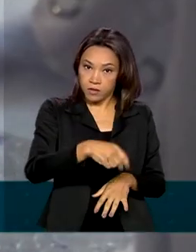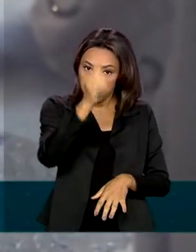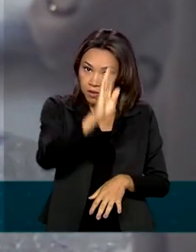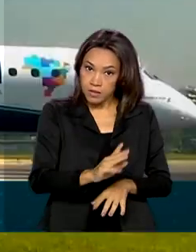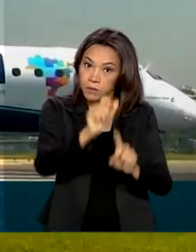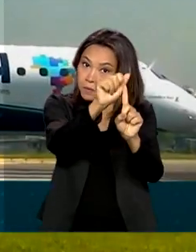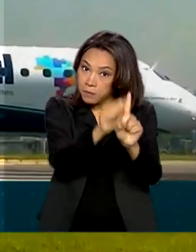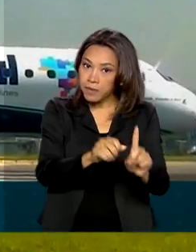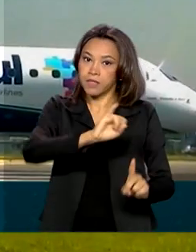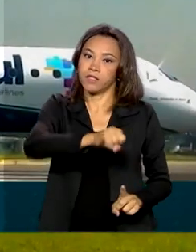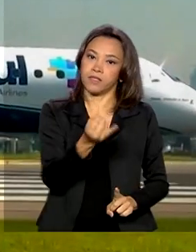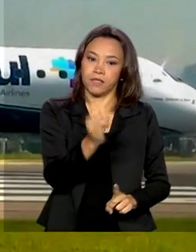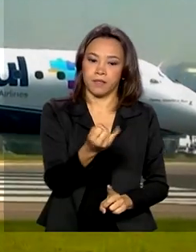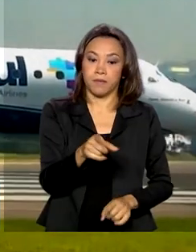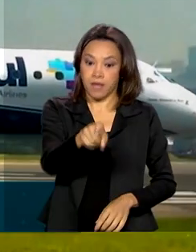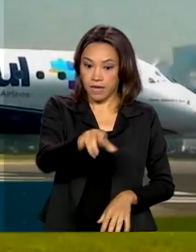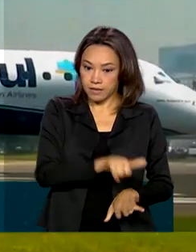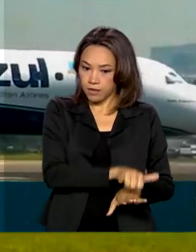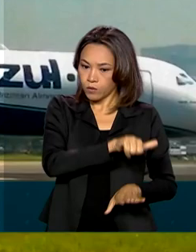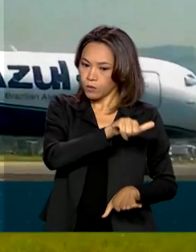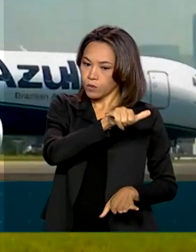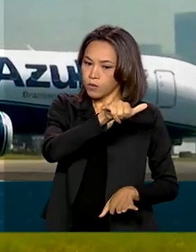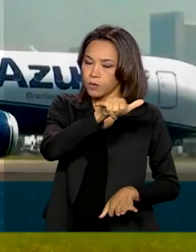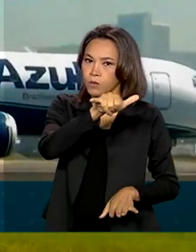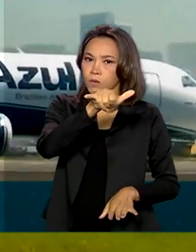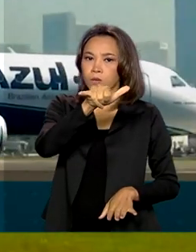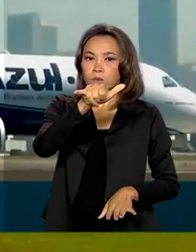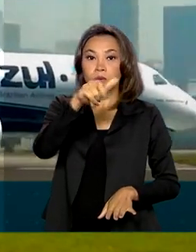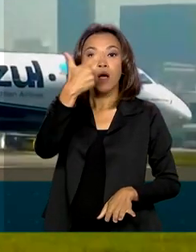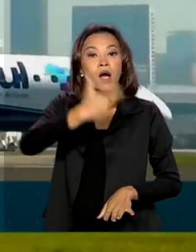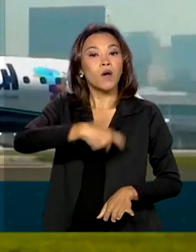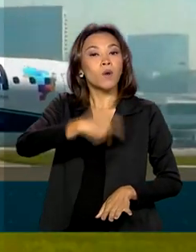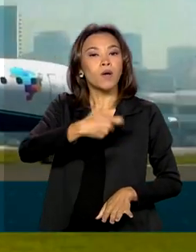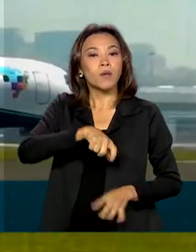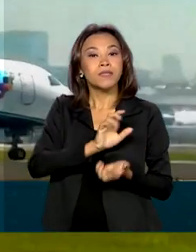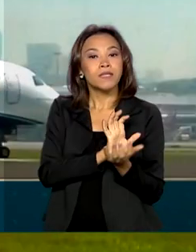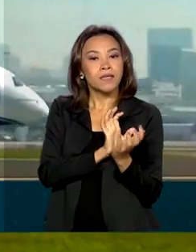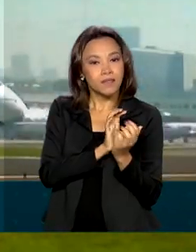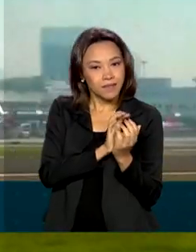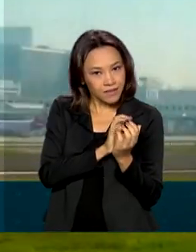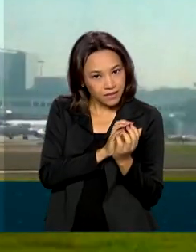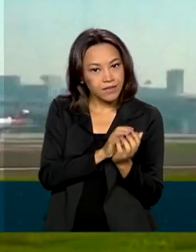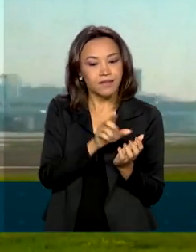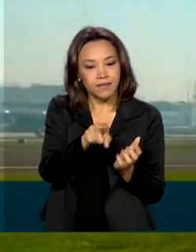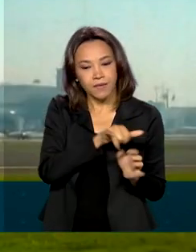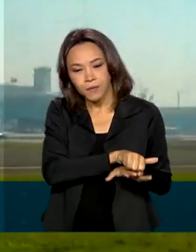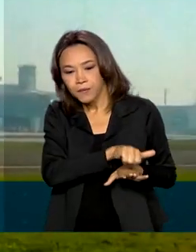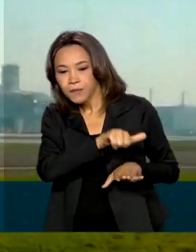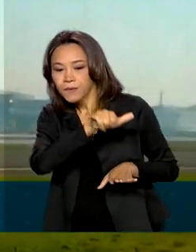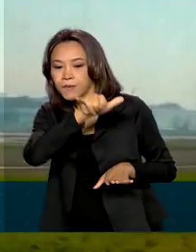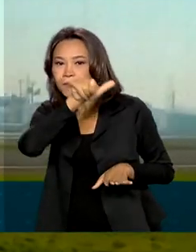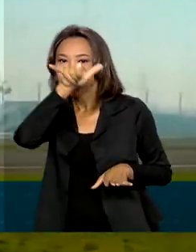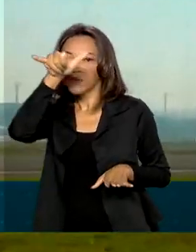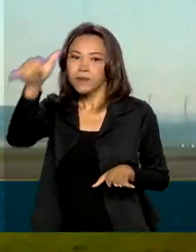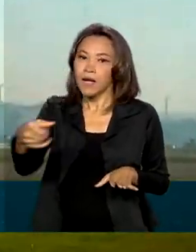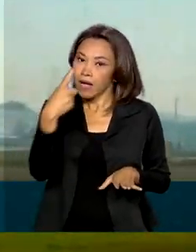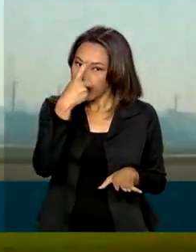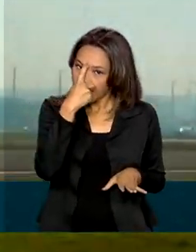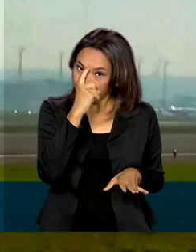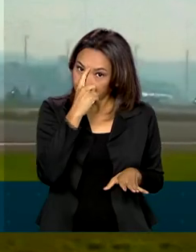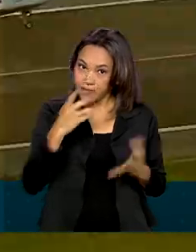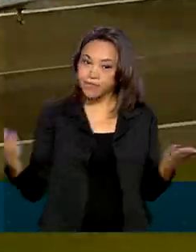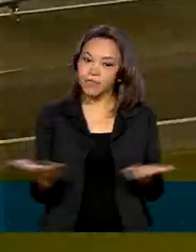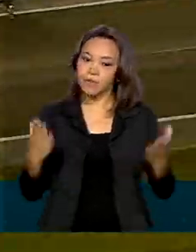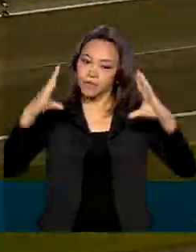mês de janeiro. A aeronave da Azul sairá do aeroporto do Recife, em Pernambuco, com destino à Índia na noite desta